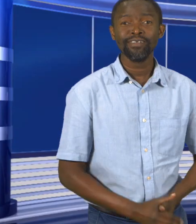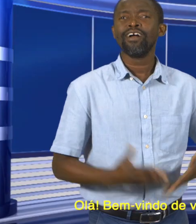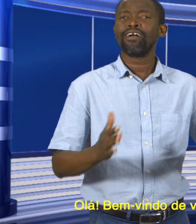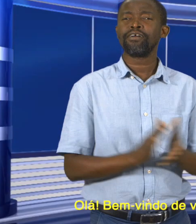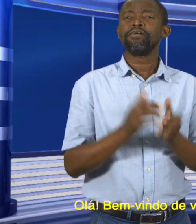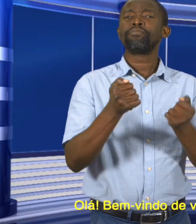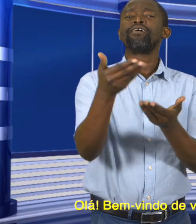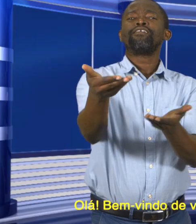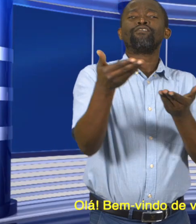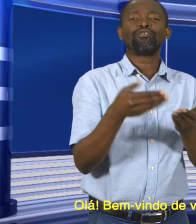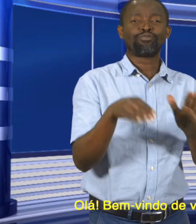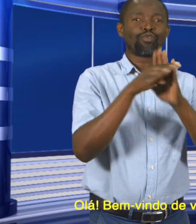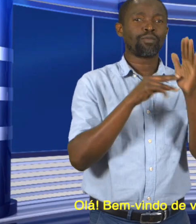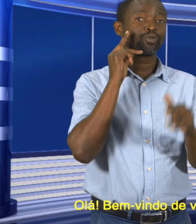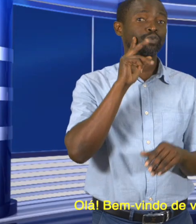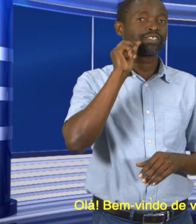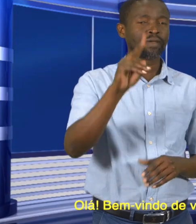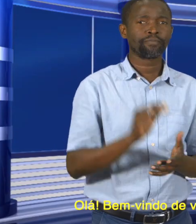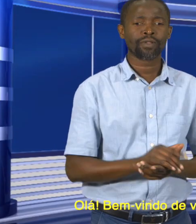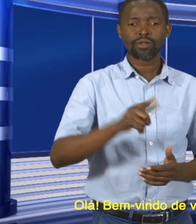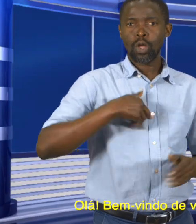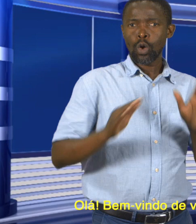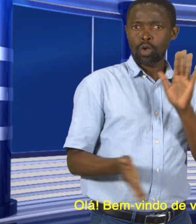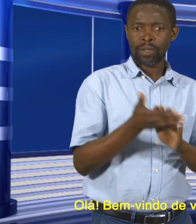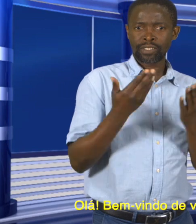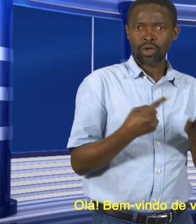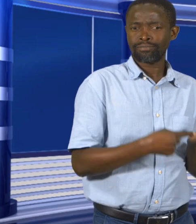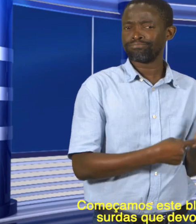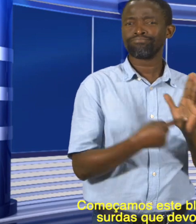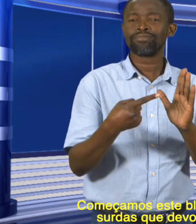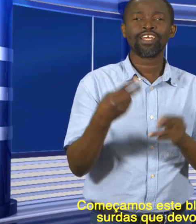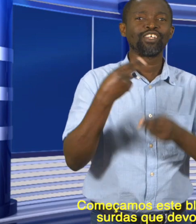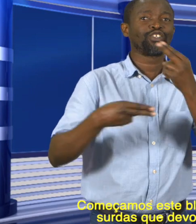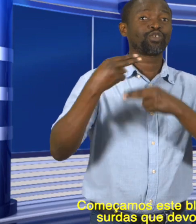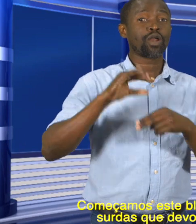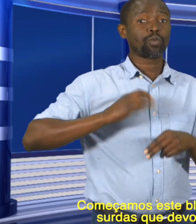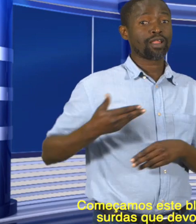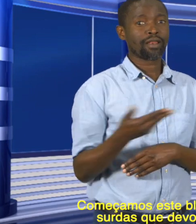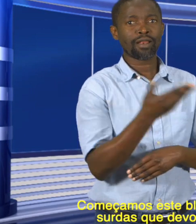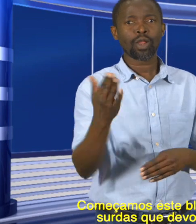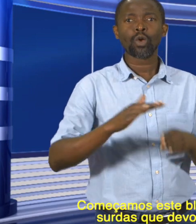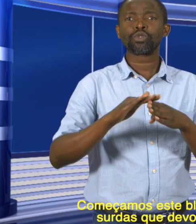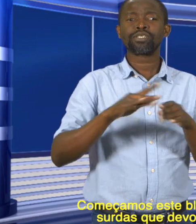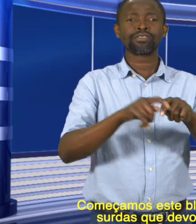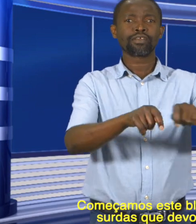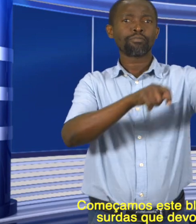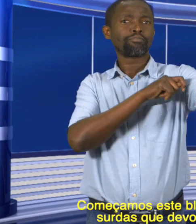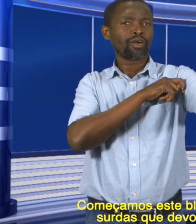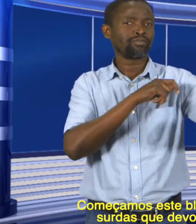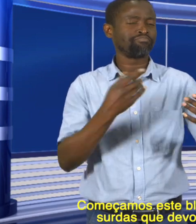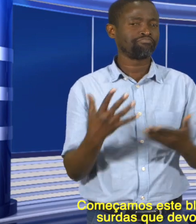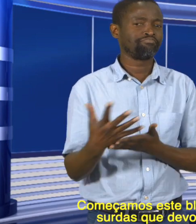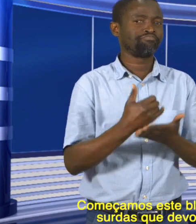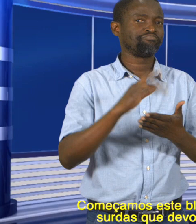Olá, bem-vindo de volta ao programa da TV Surdo. Começamos este bloco com a história de mulheres surdas